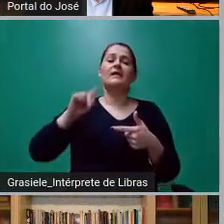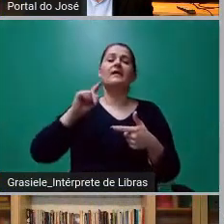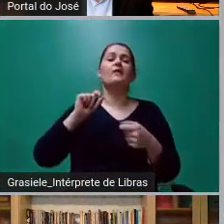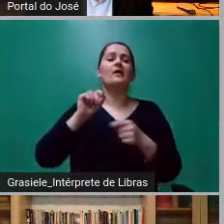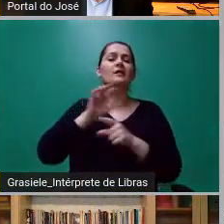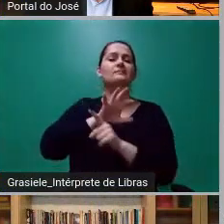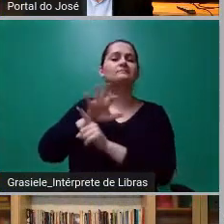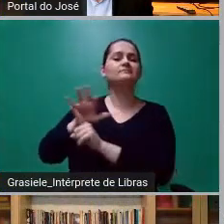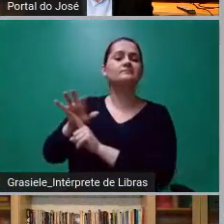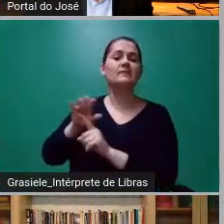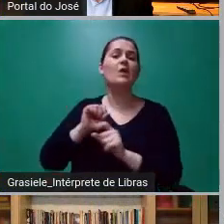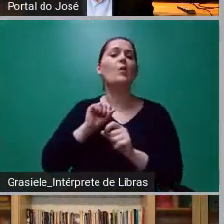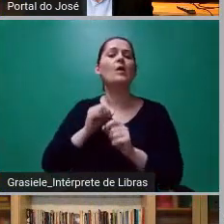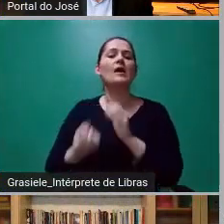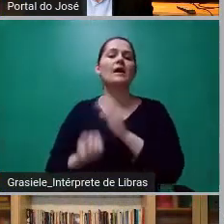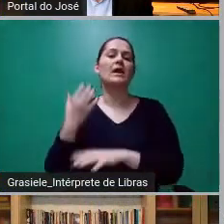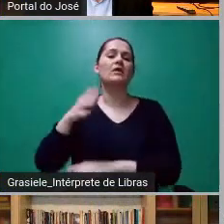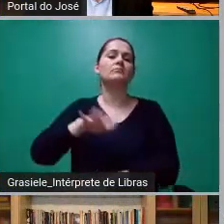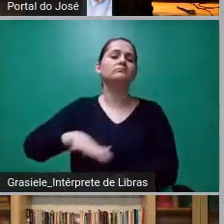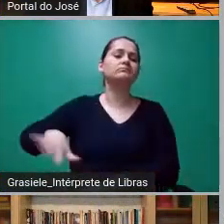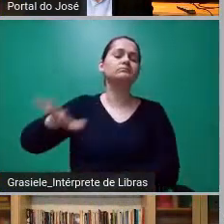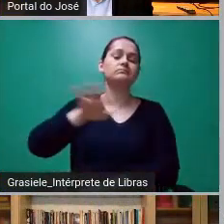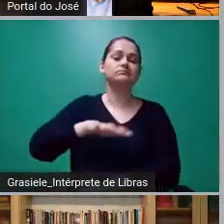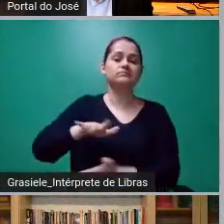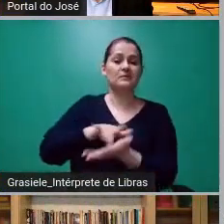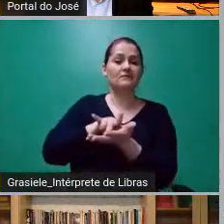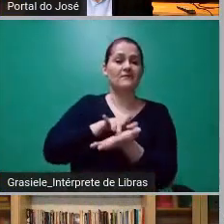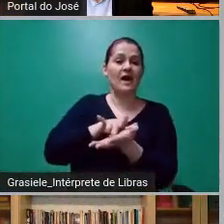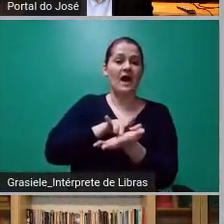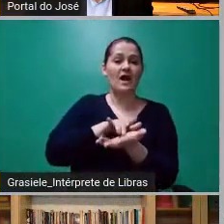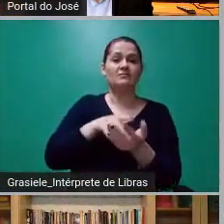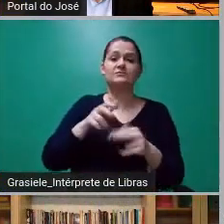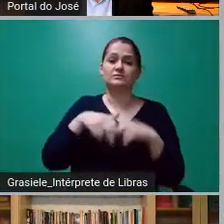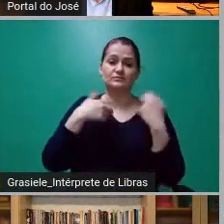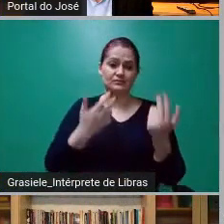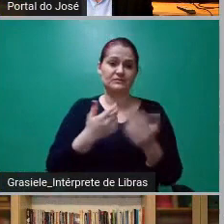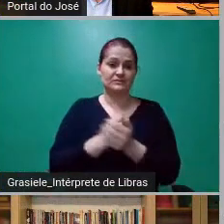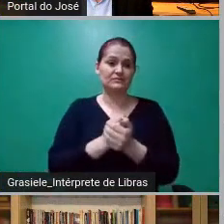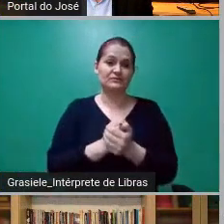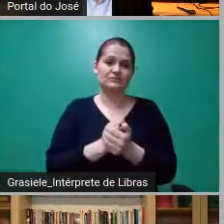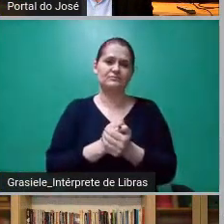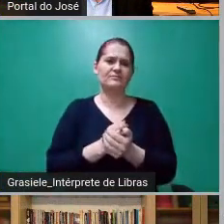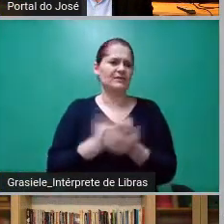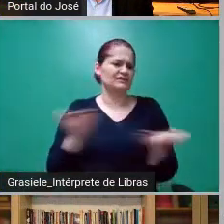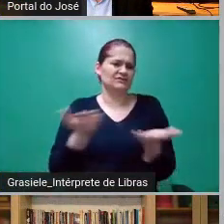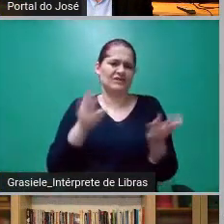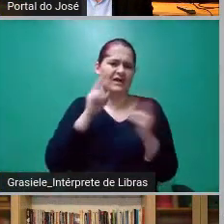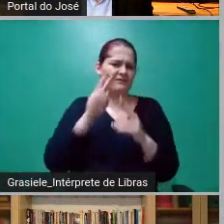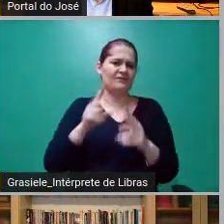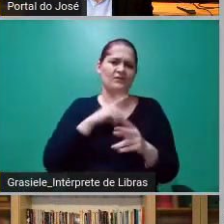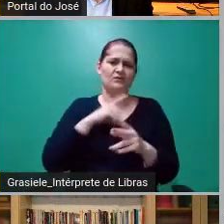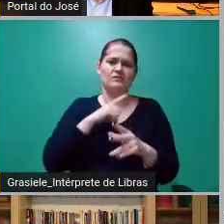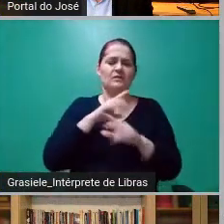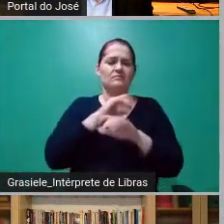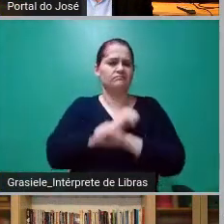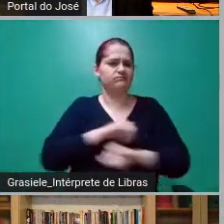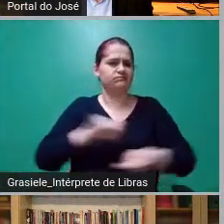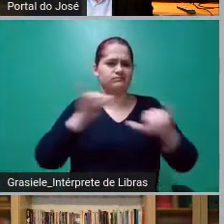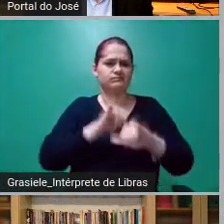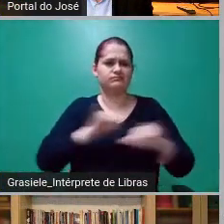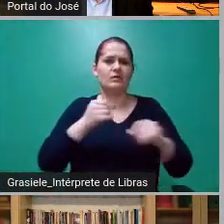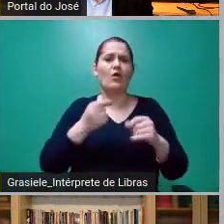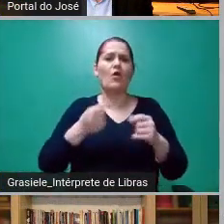Tomérico Demasi e tantos outros pensadores denunciando aí a forma como os jogos de